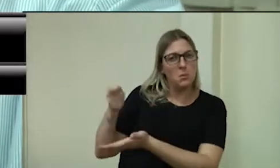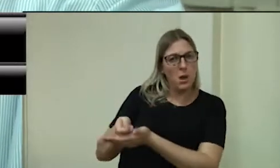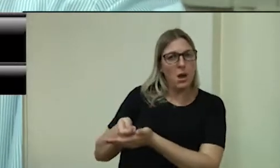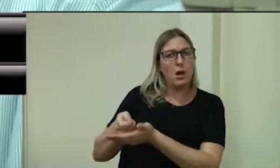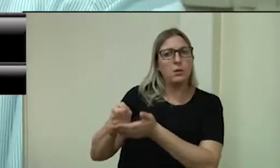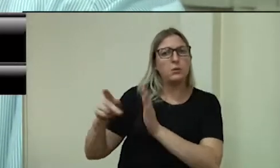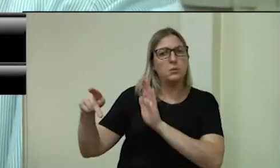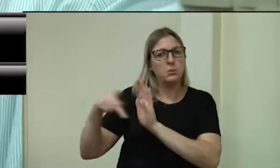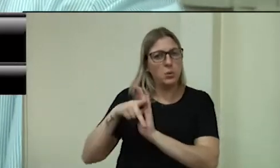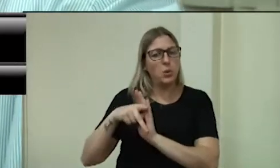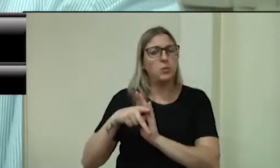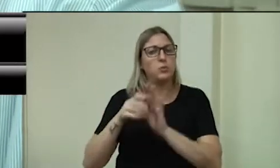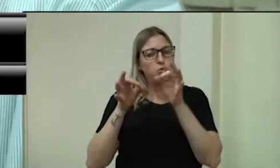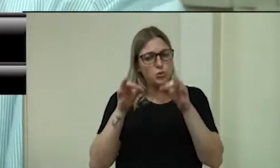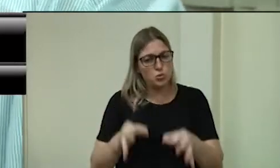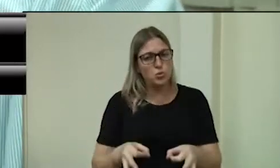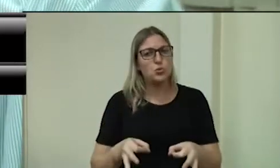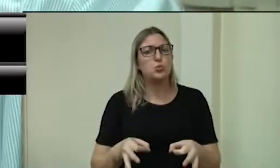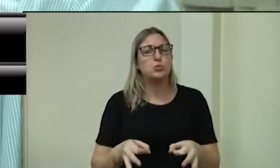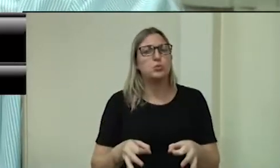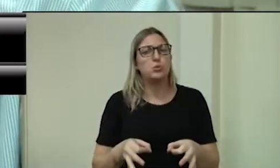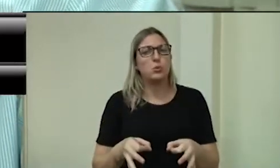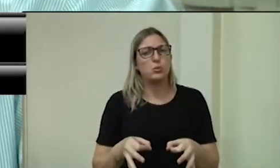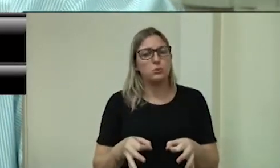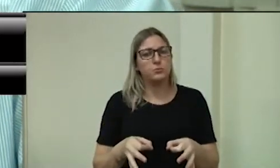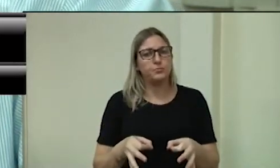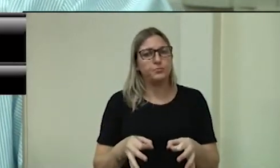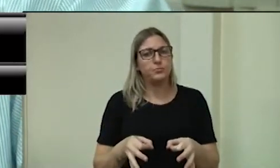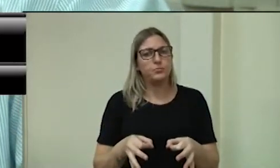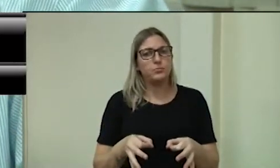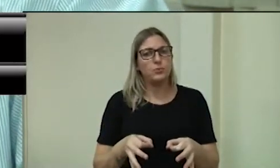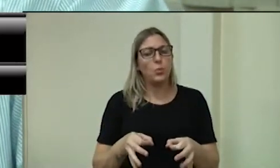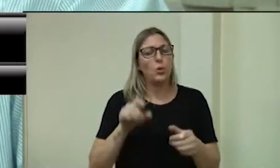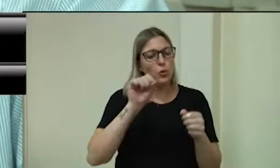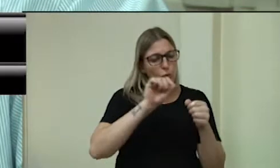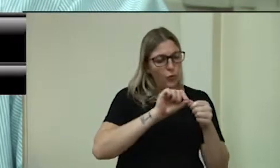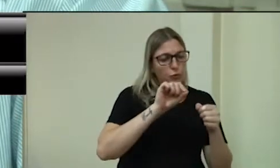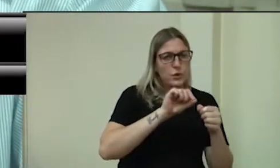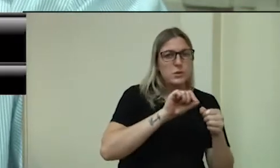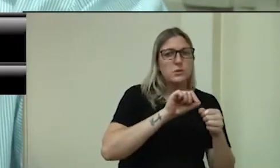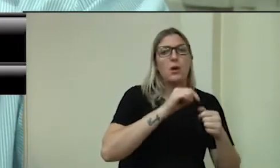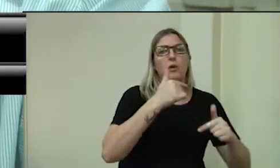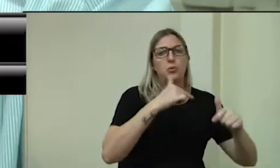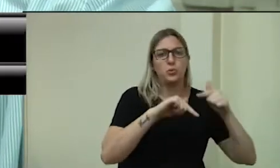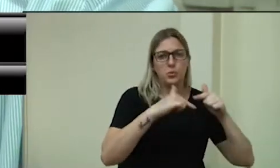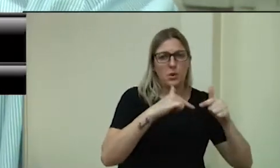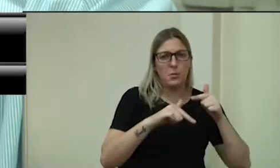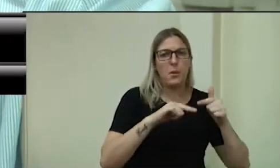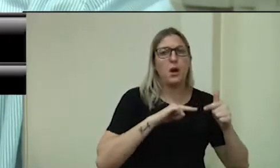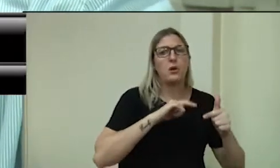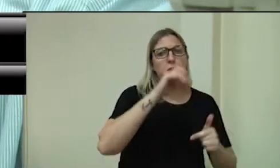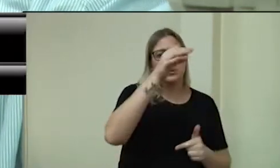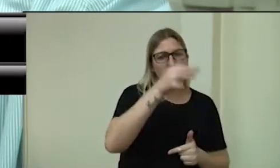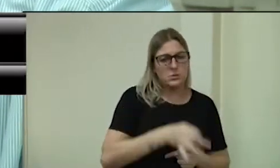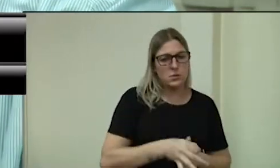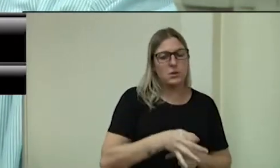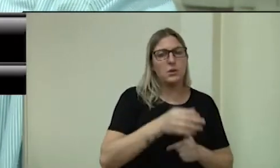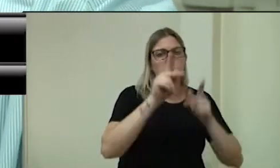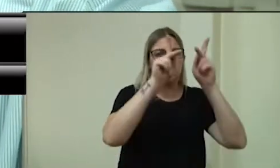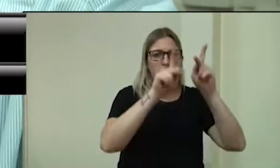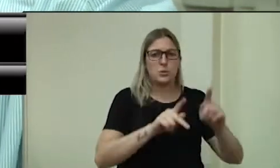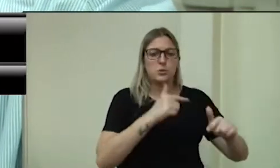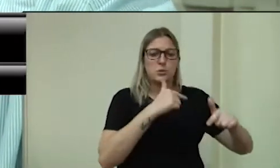pagar quem fez o serviço. Justamente, é uma coisa que foi feita. Eu tenho certeza que as pessoas que estavam lá no passado,